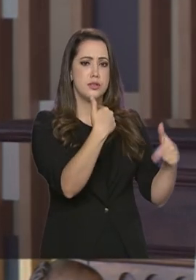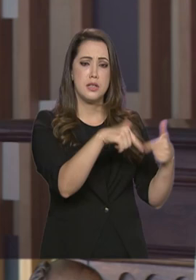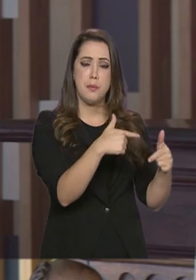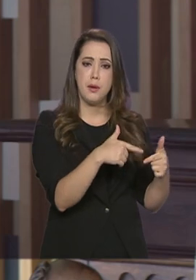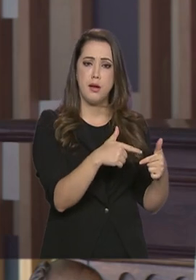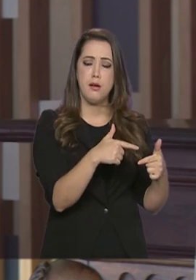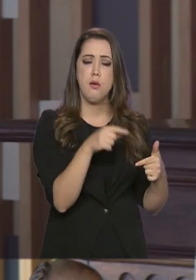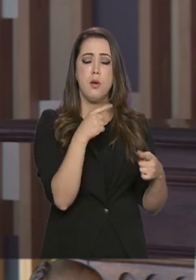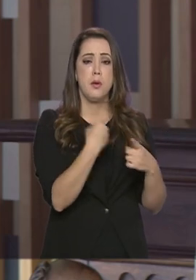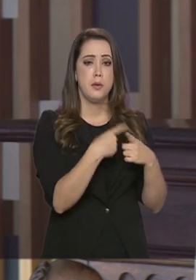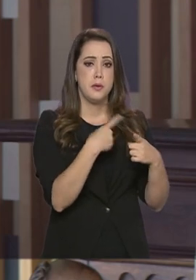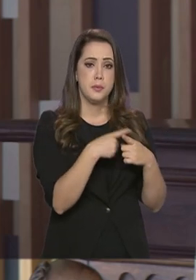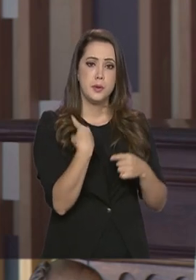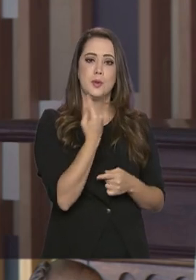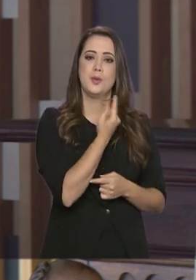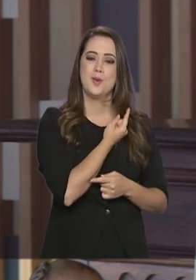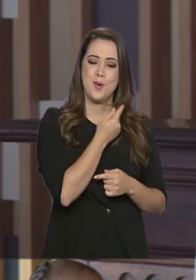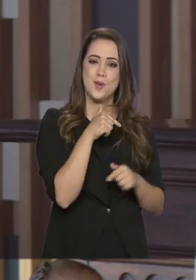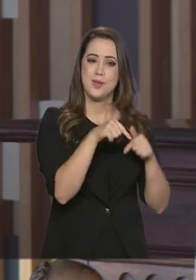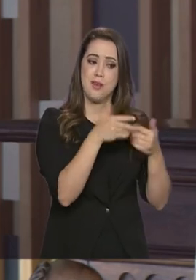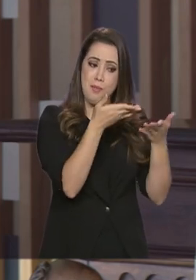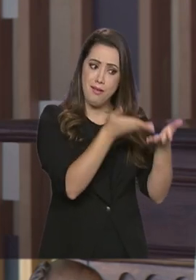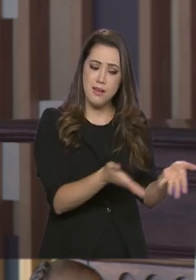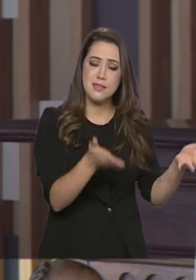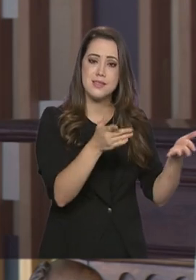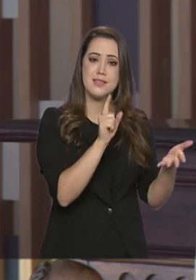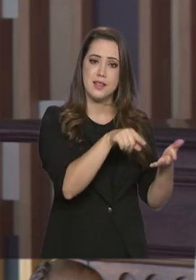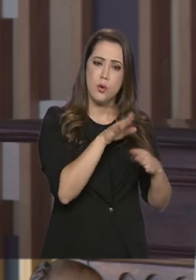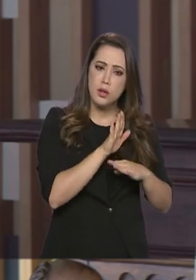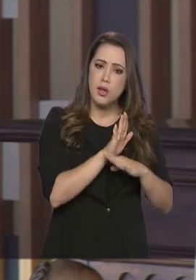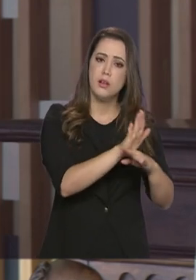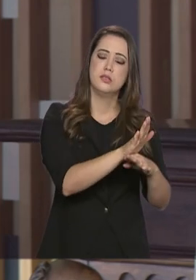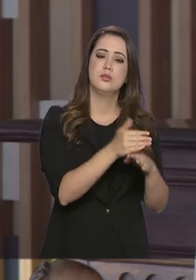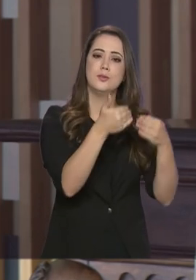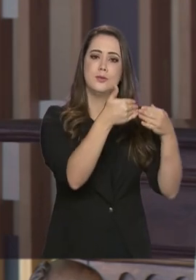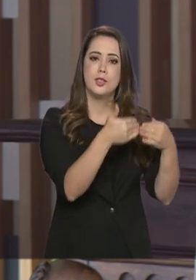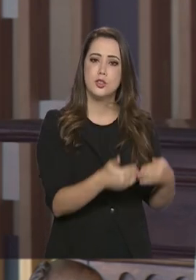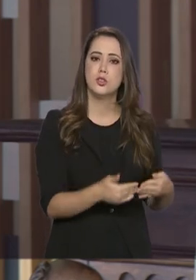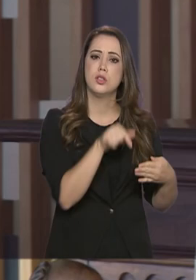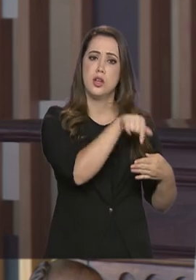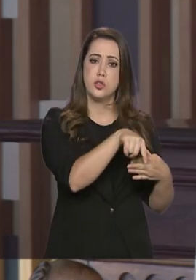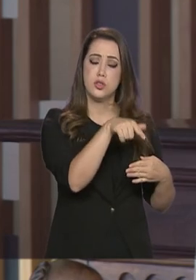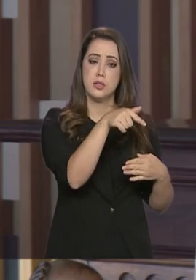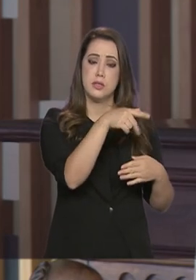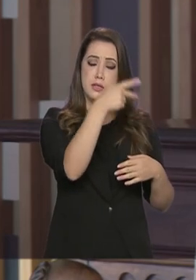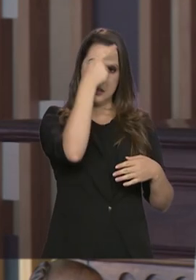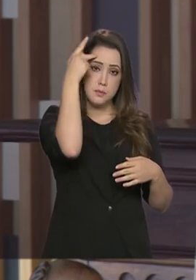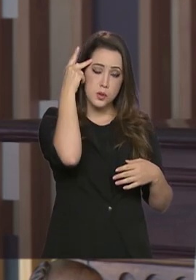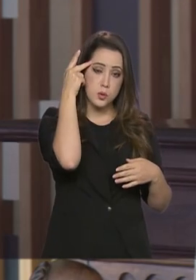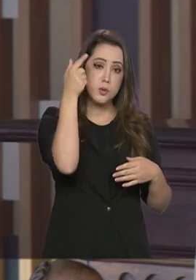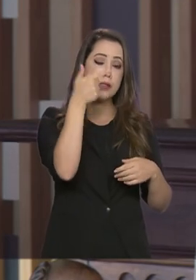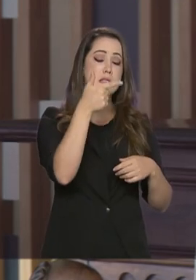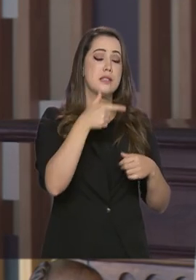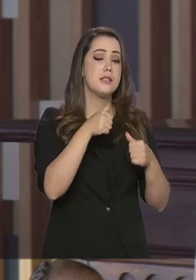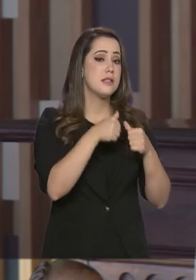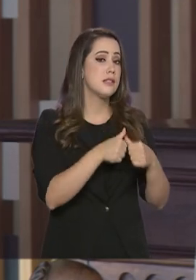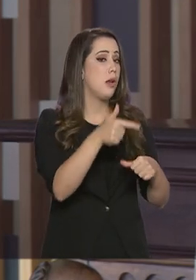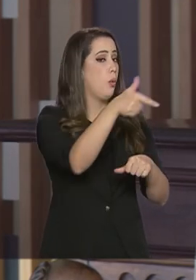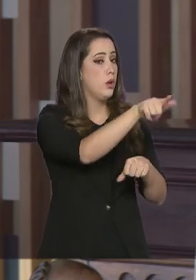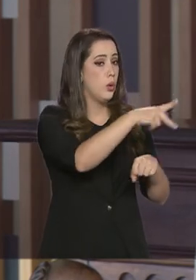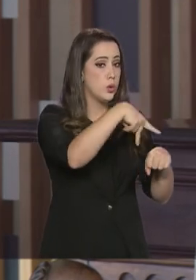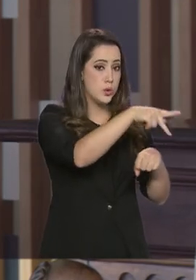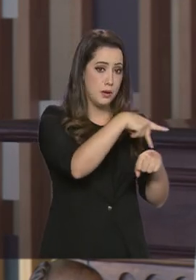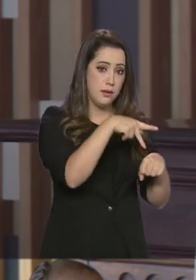a essência da nossa atividade, que é ajudar na presença dos brasileiros no exterior e ajudar esses brasileiros quando eles estão em dificuldades